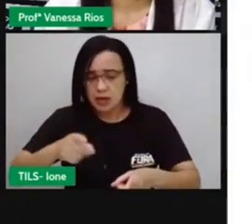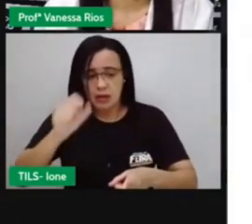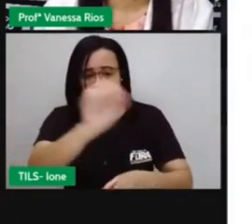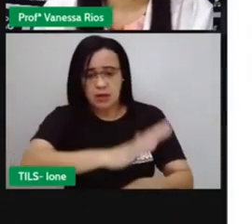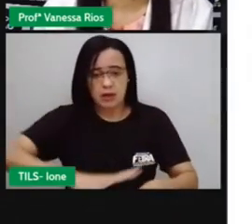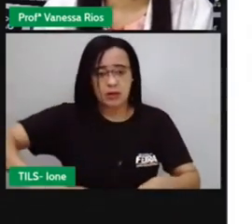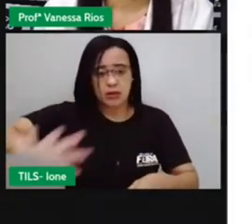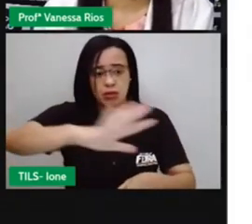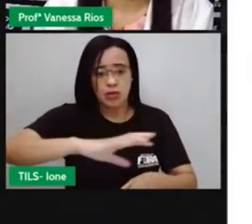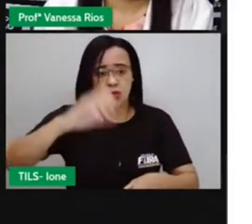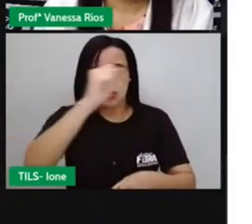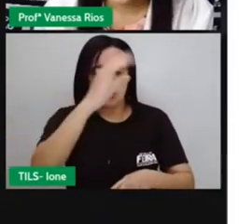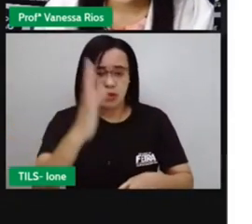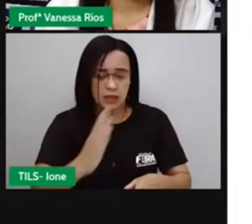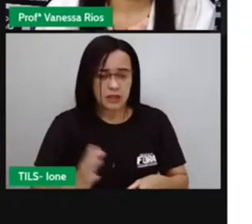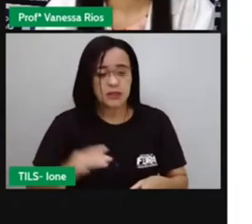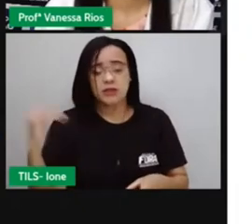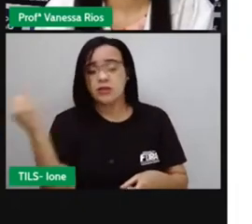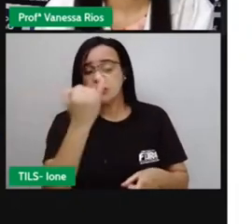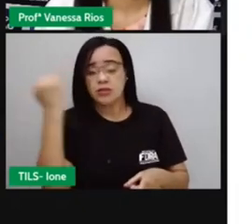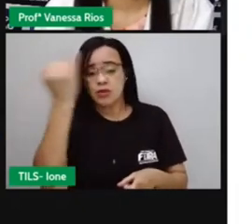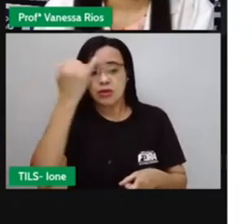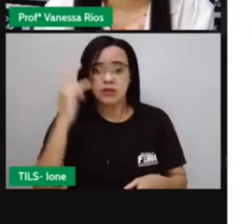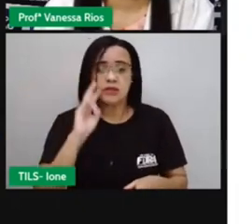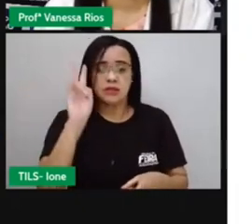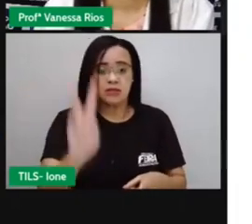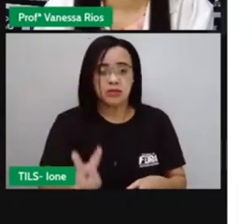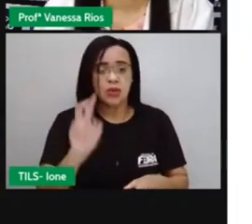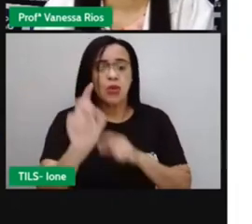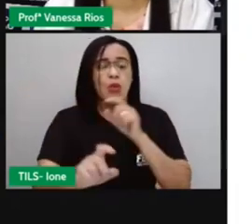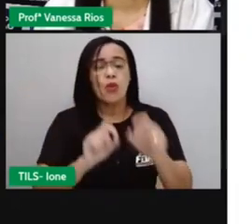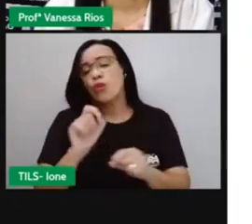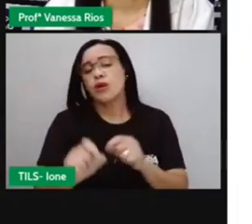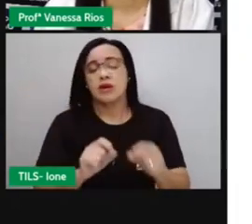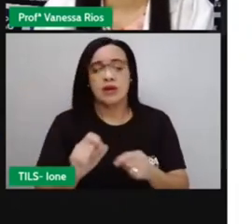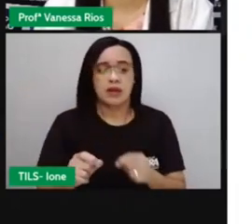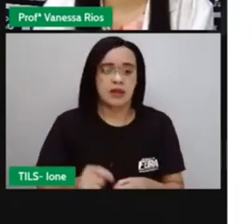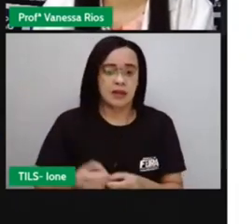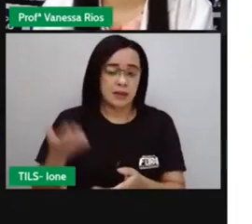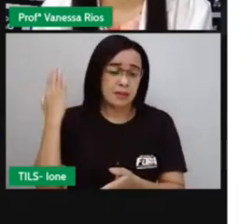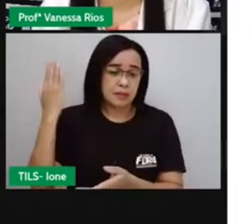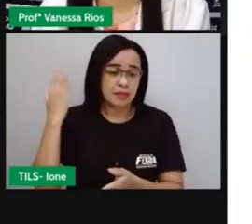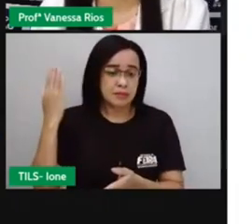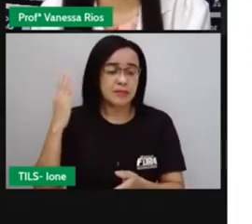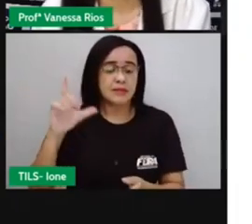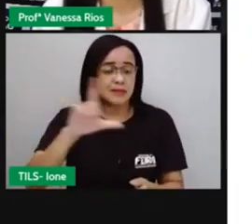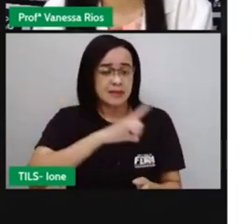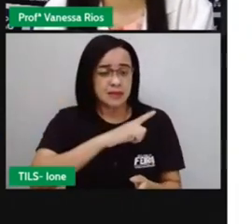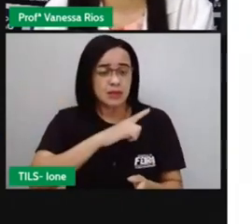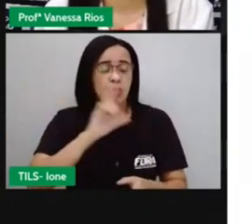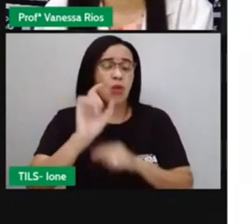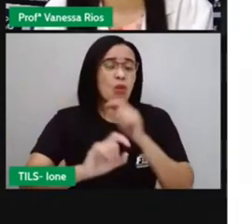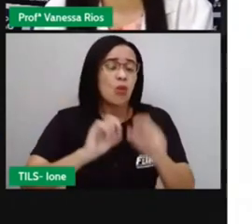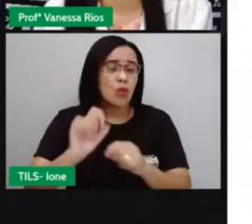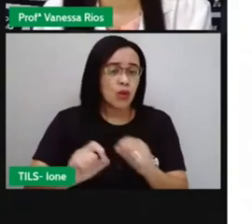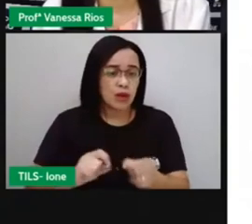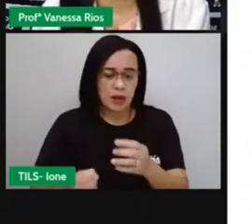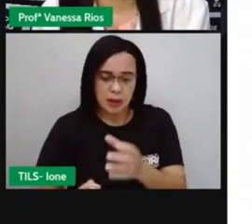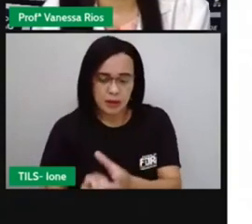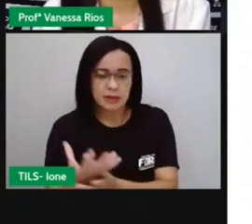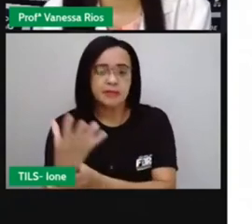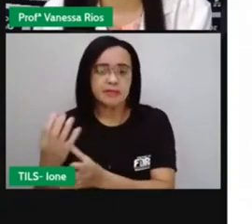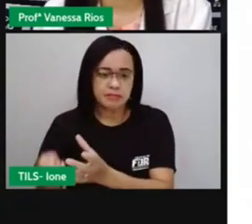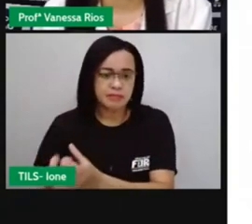importante a gente observar também que existiam aí outras colônias, né? Existiam outros